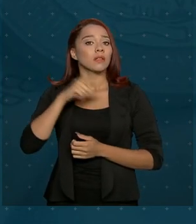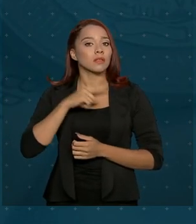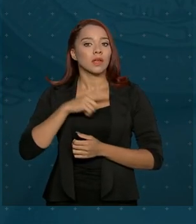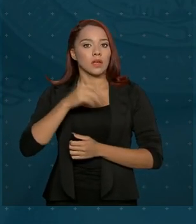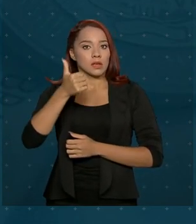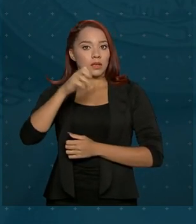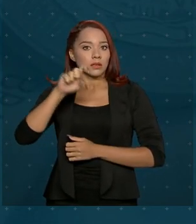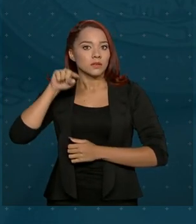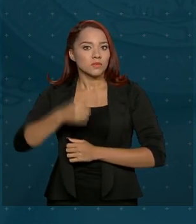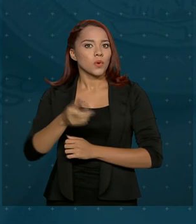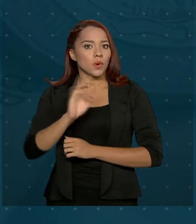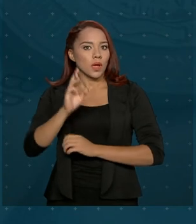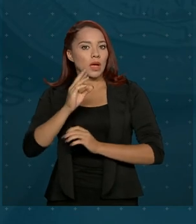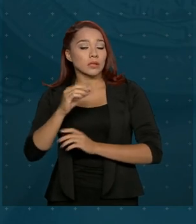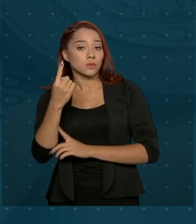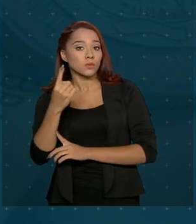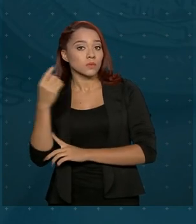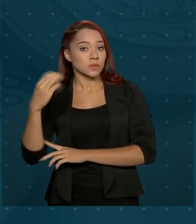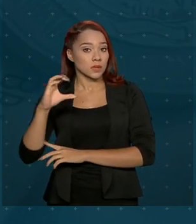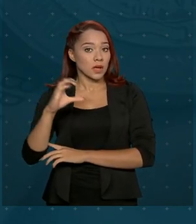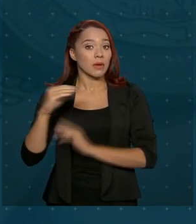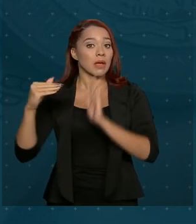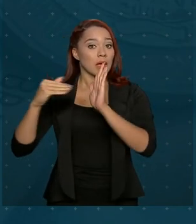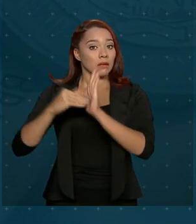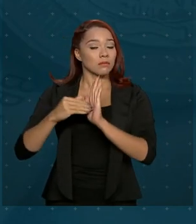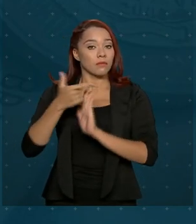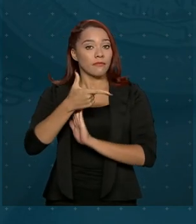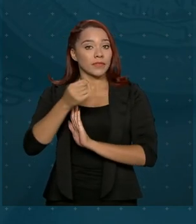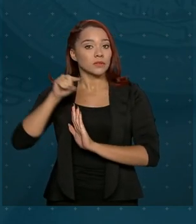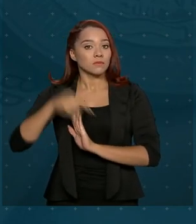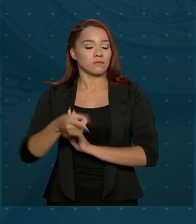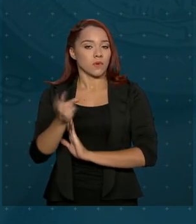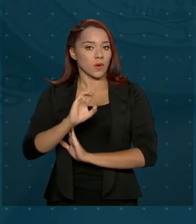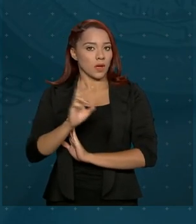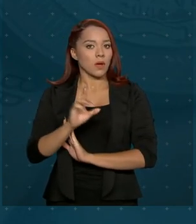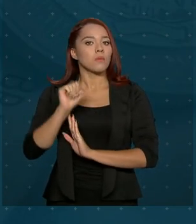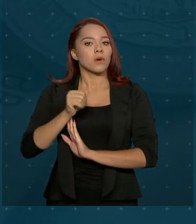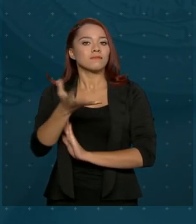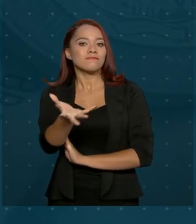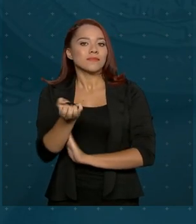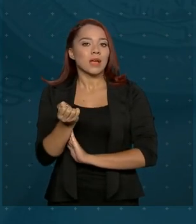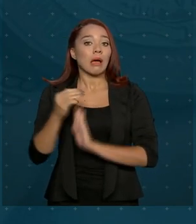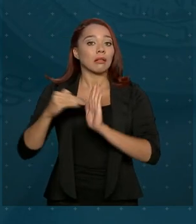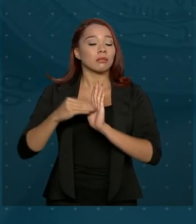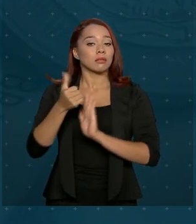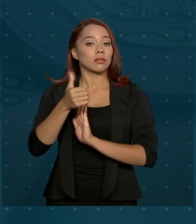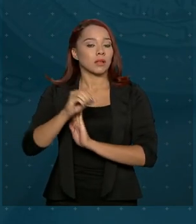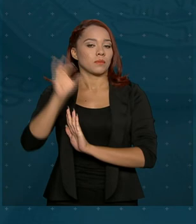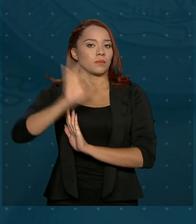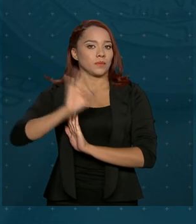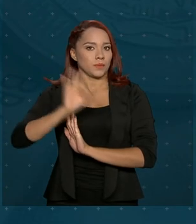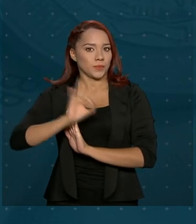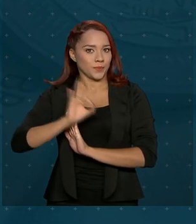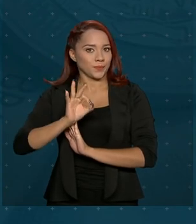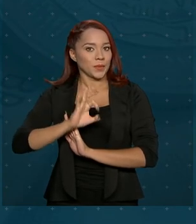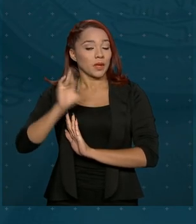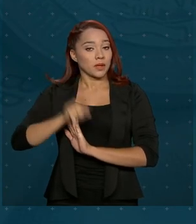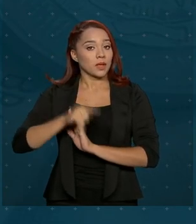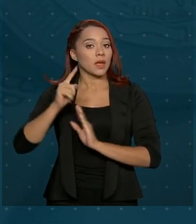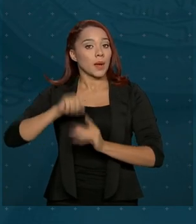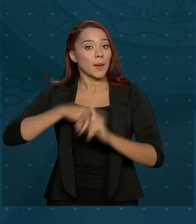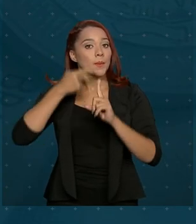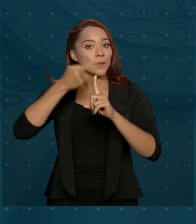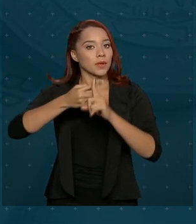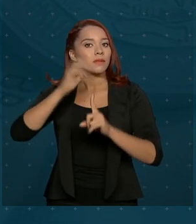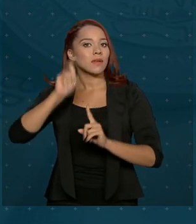de R$ 15.000,01 até R$.000,00, pode sacar até 10%. E a parcela